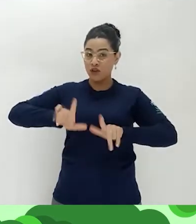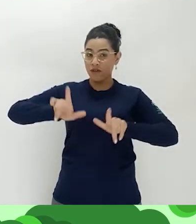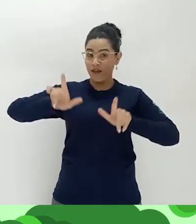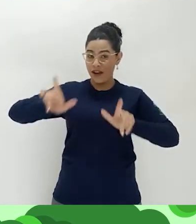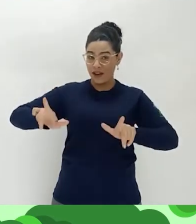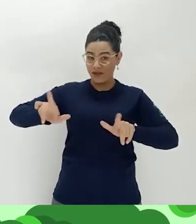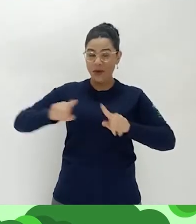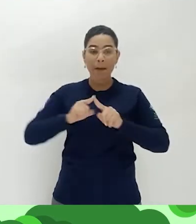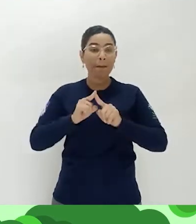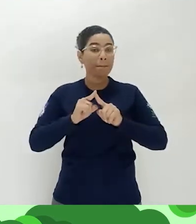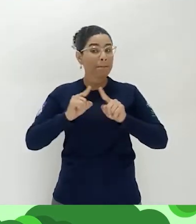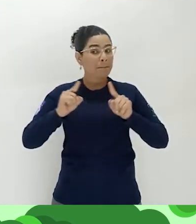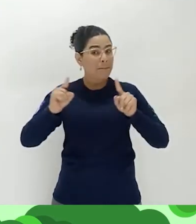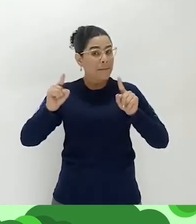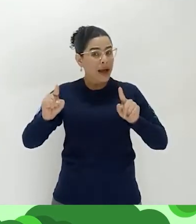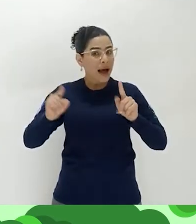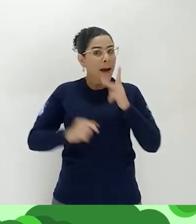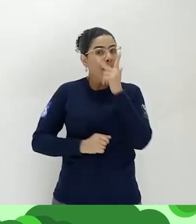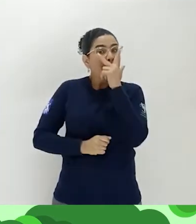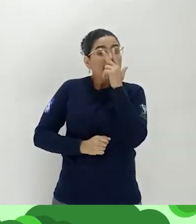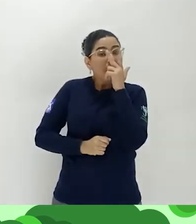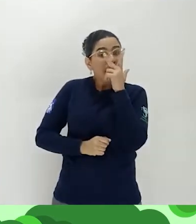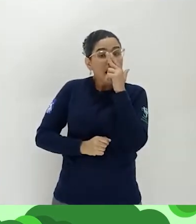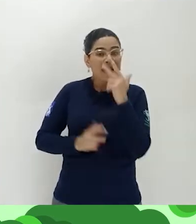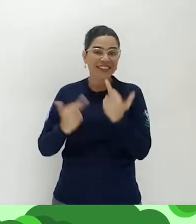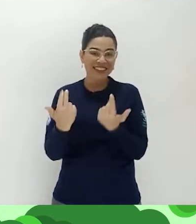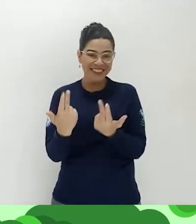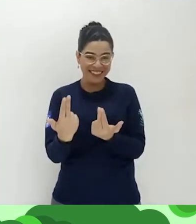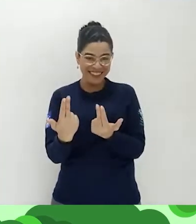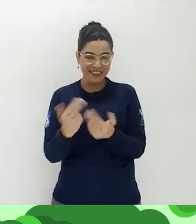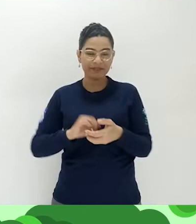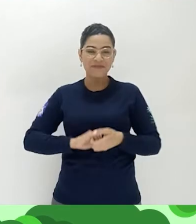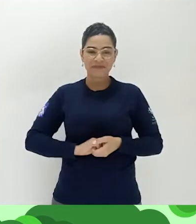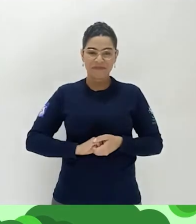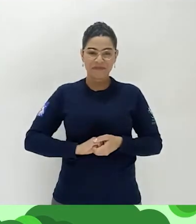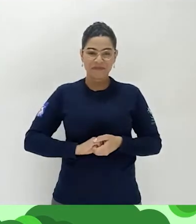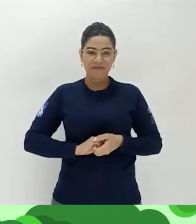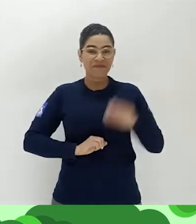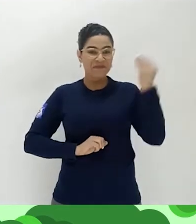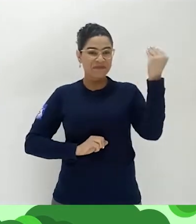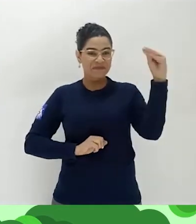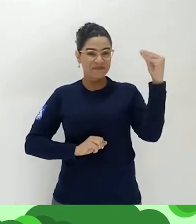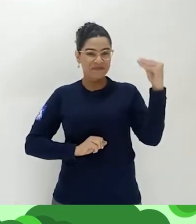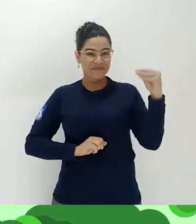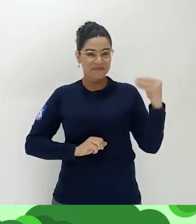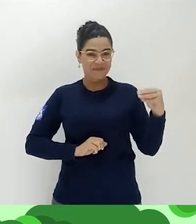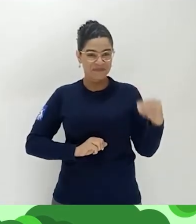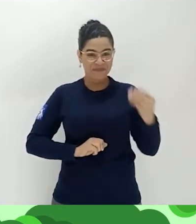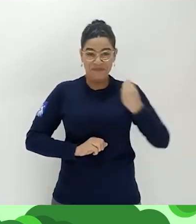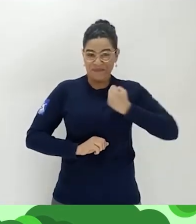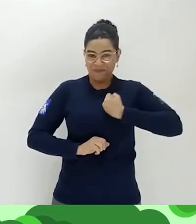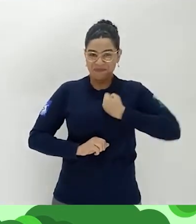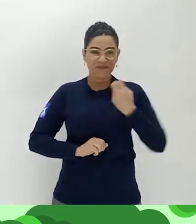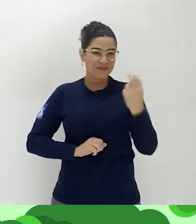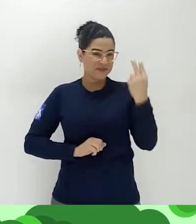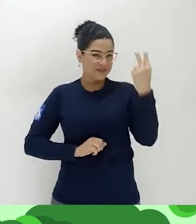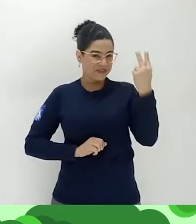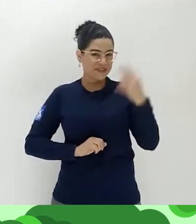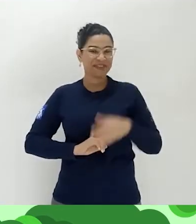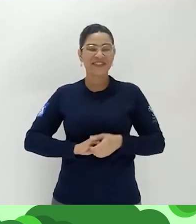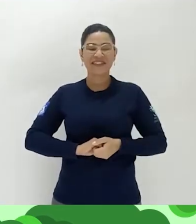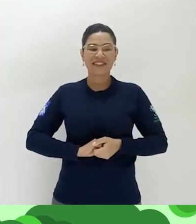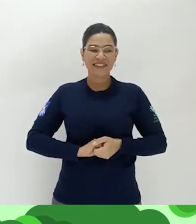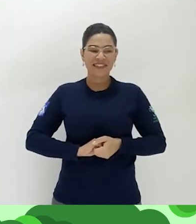com G, a outra com J. Na cruzadinha, vamos completar, então, ali no número 2, gente vai escrever girafa.